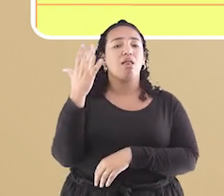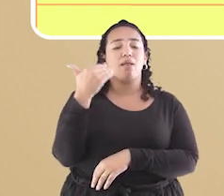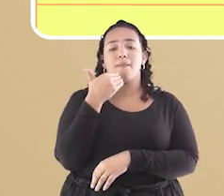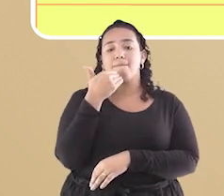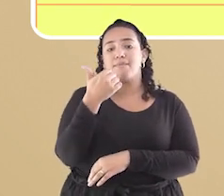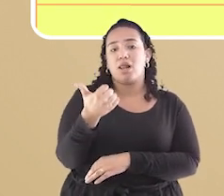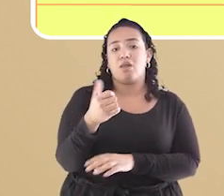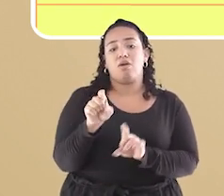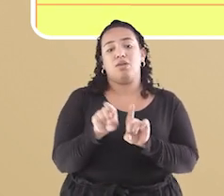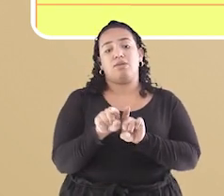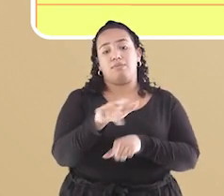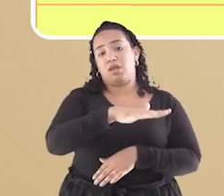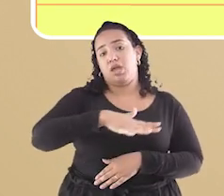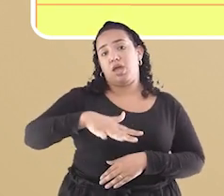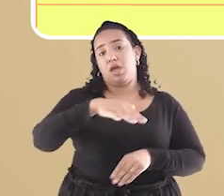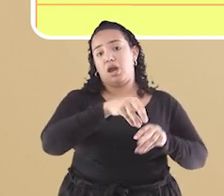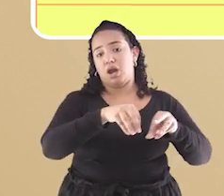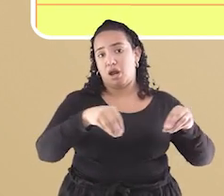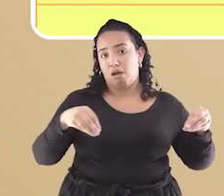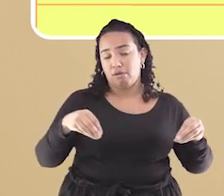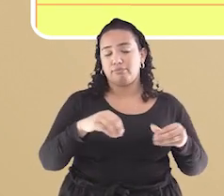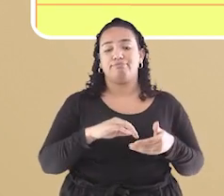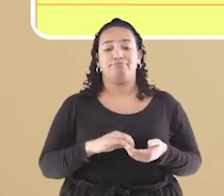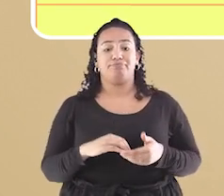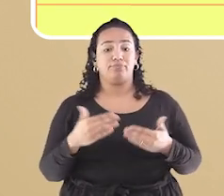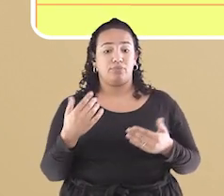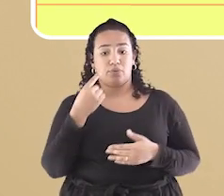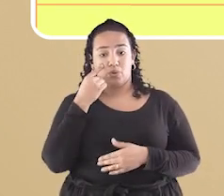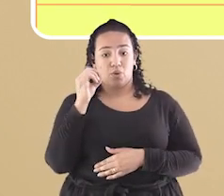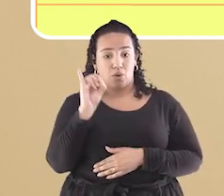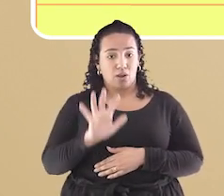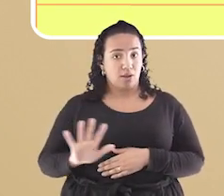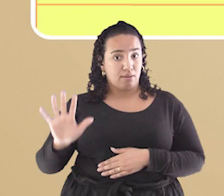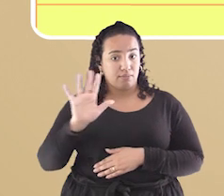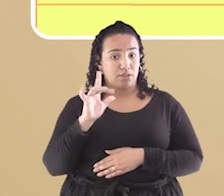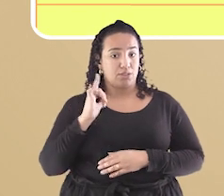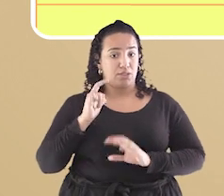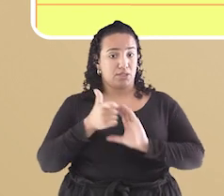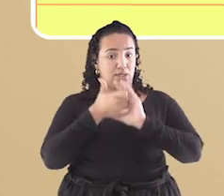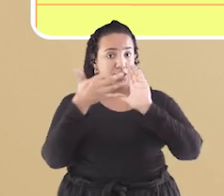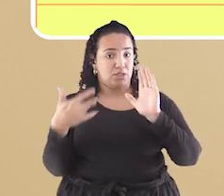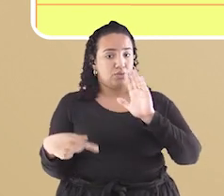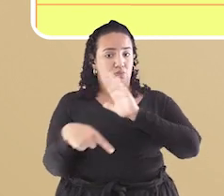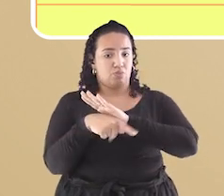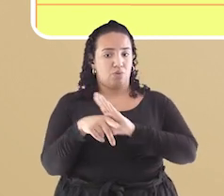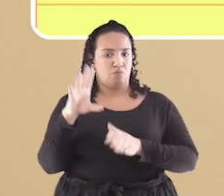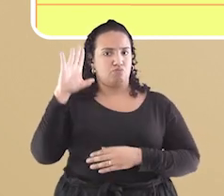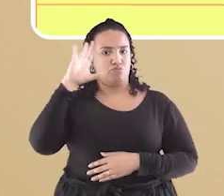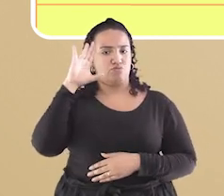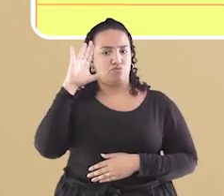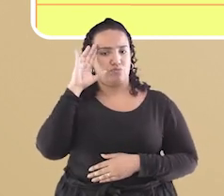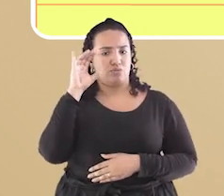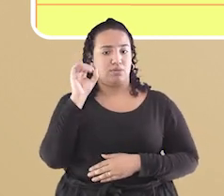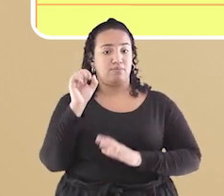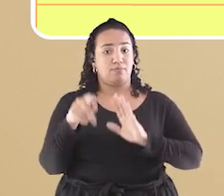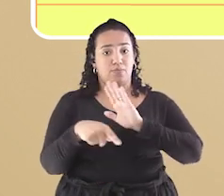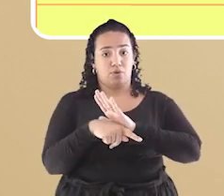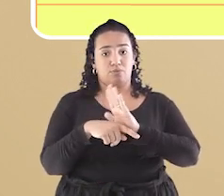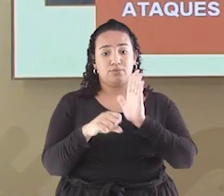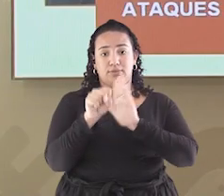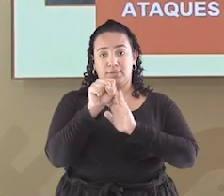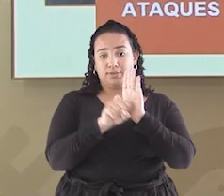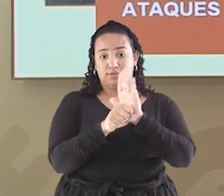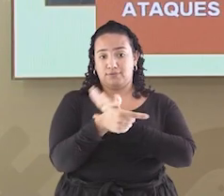de outros povos mais poderosos. Aqui vemos aspectos dos guerreiros germânicos, numa ilustração do século XX.